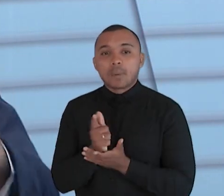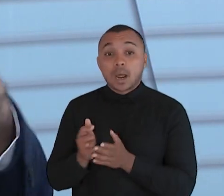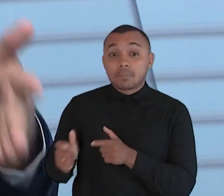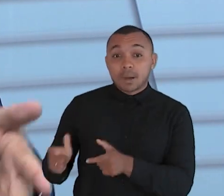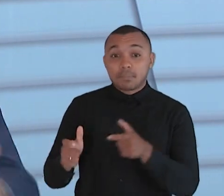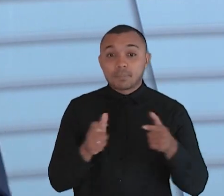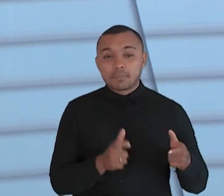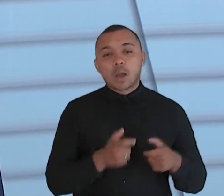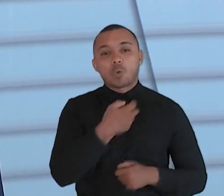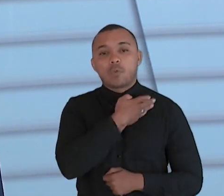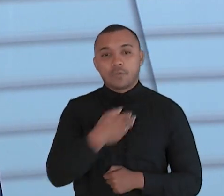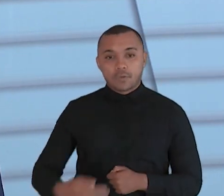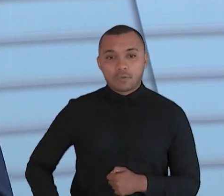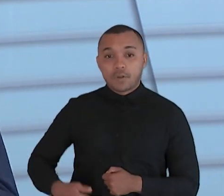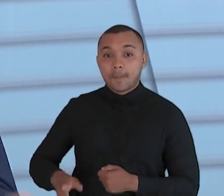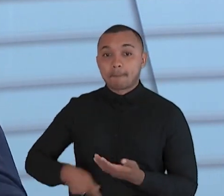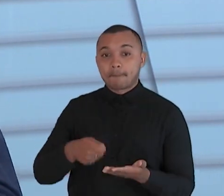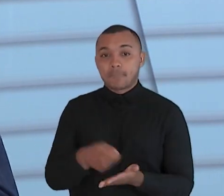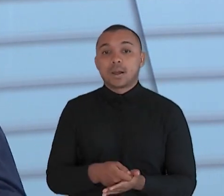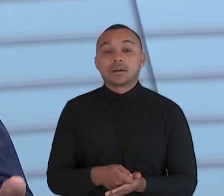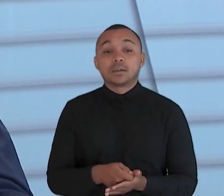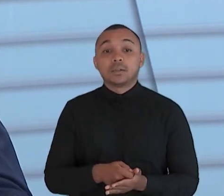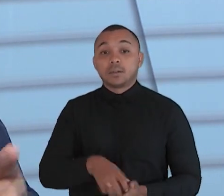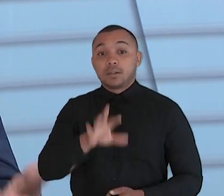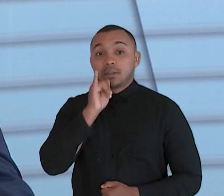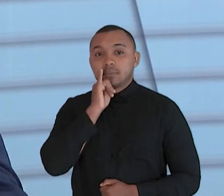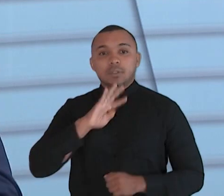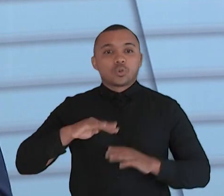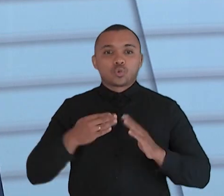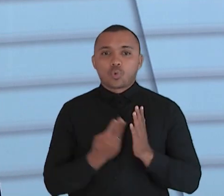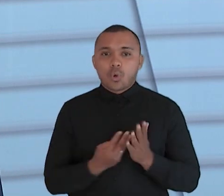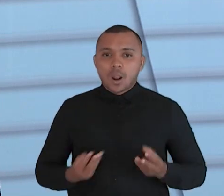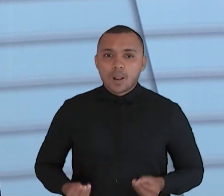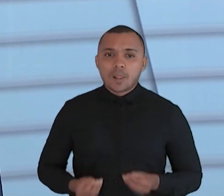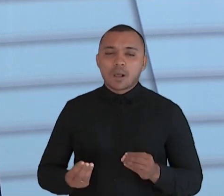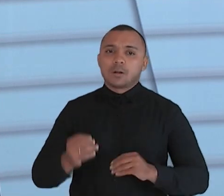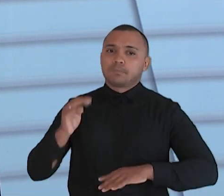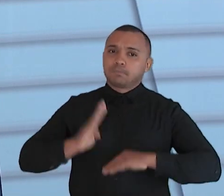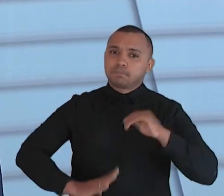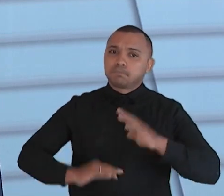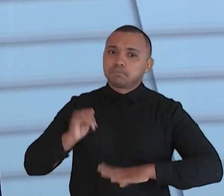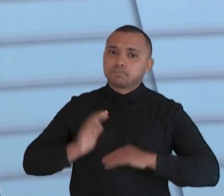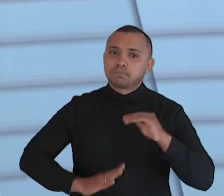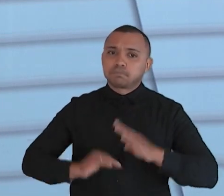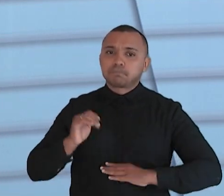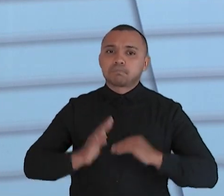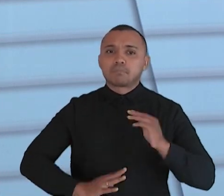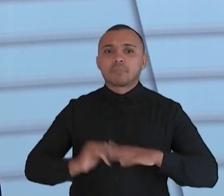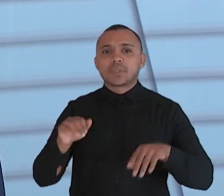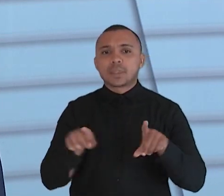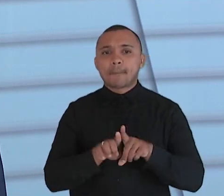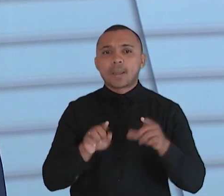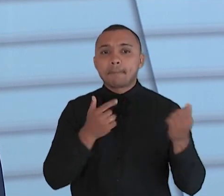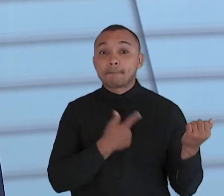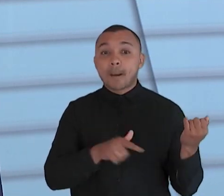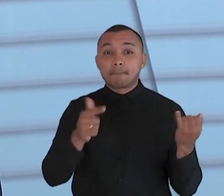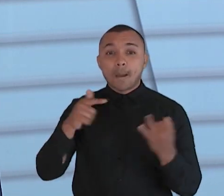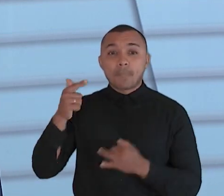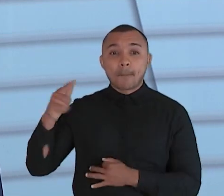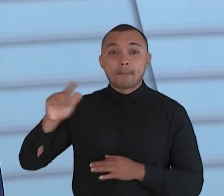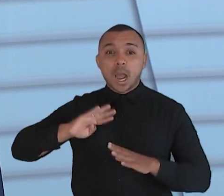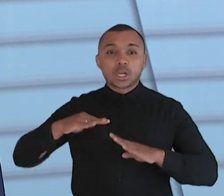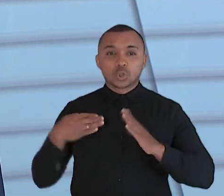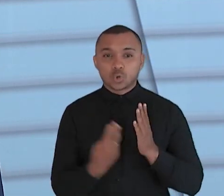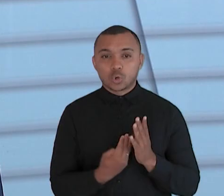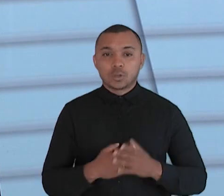e a gente levar essa escola para lá. Então, uma escola que profissionaliza o jovem, além das outras escolas de ensino